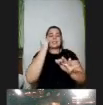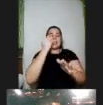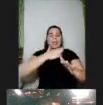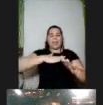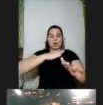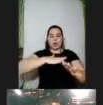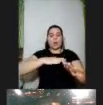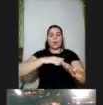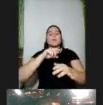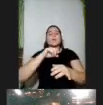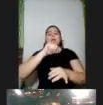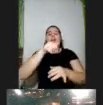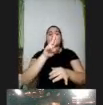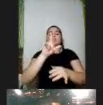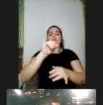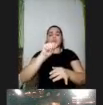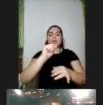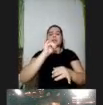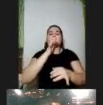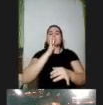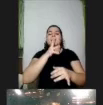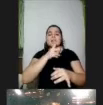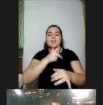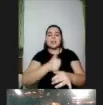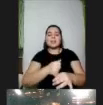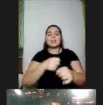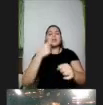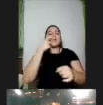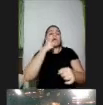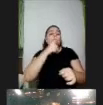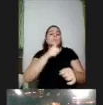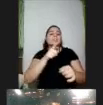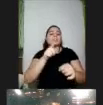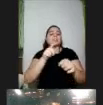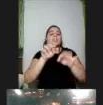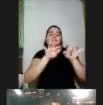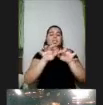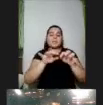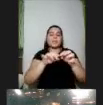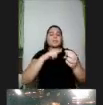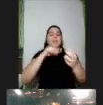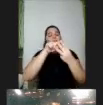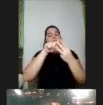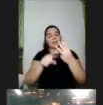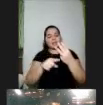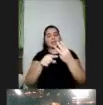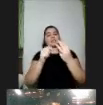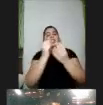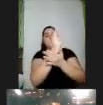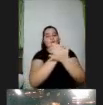imagens para quem não enxerga a gente tem aqui três imagens de um cérebro